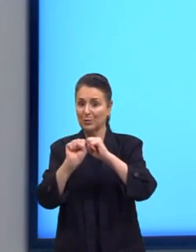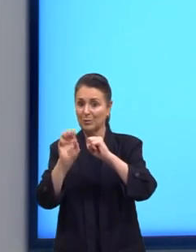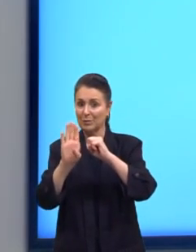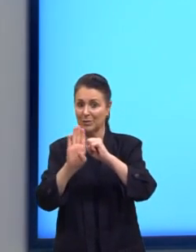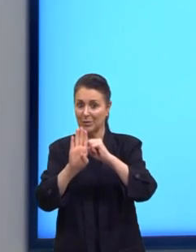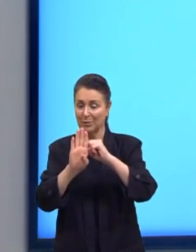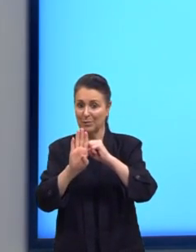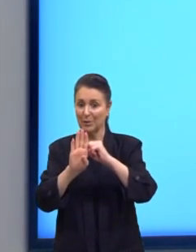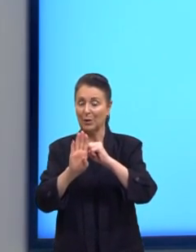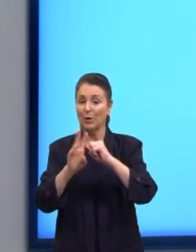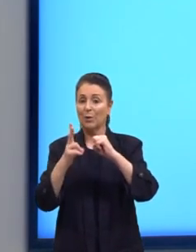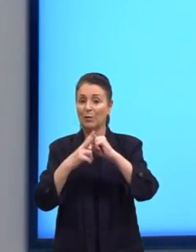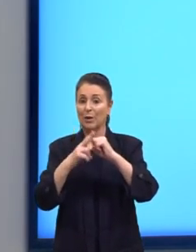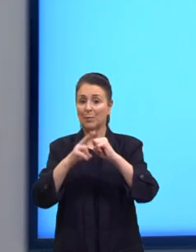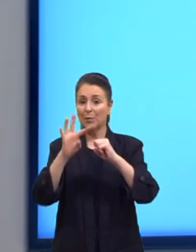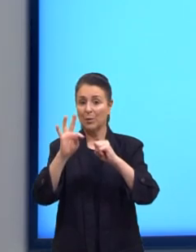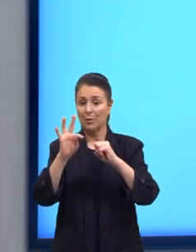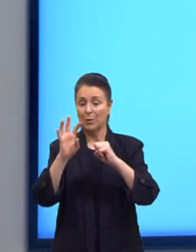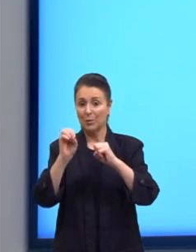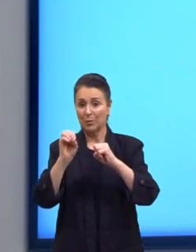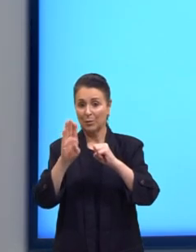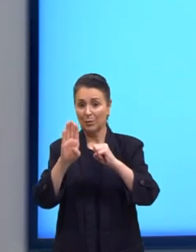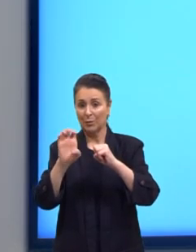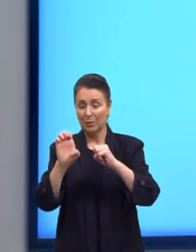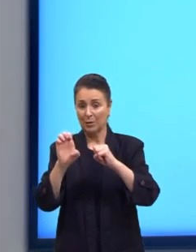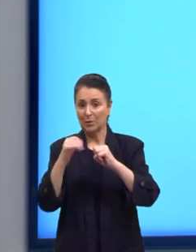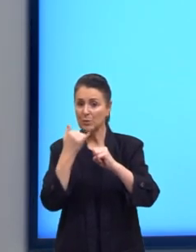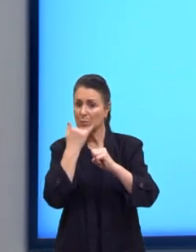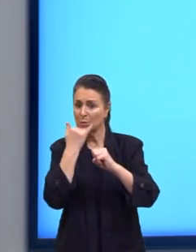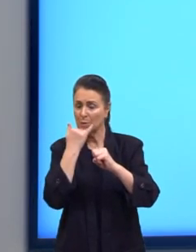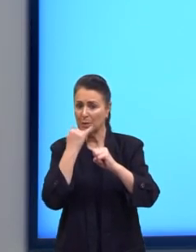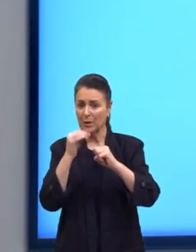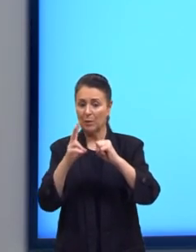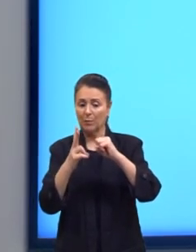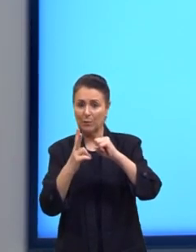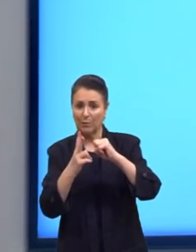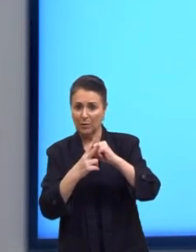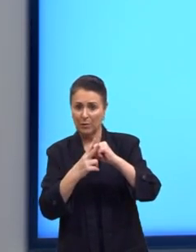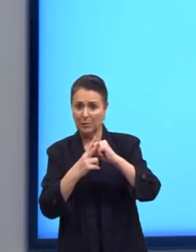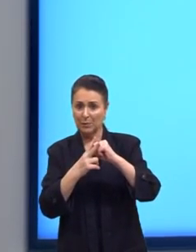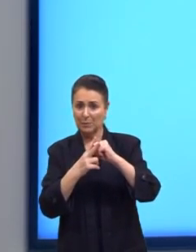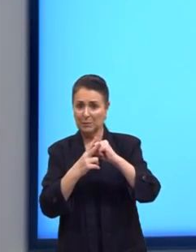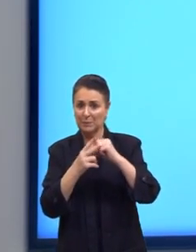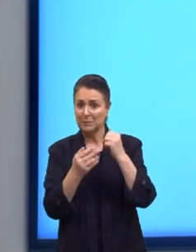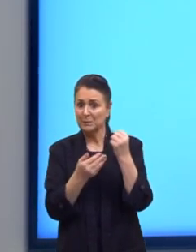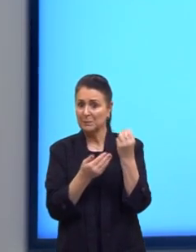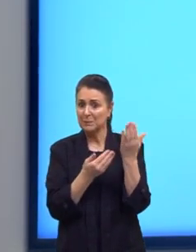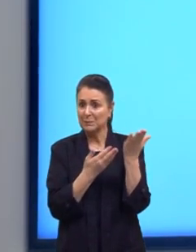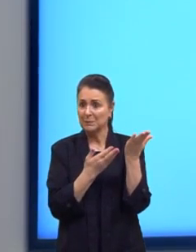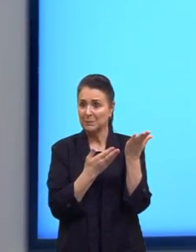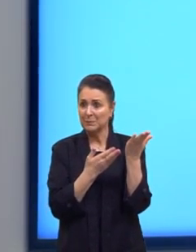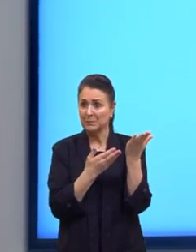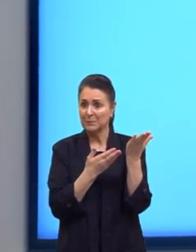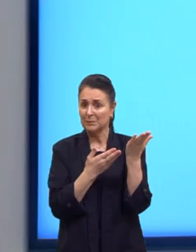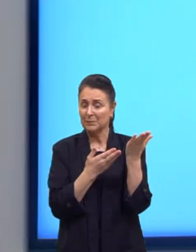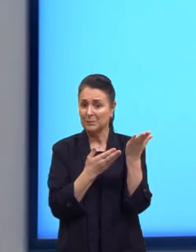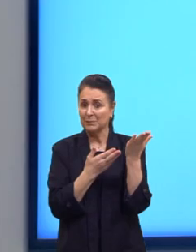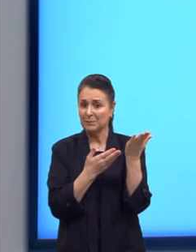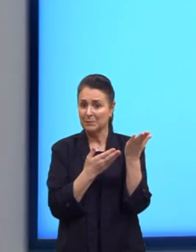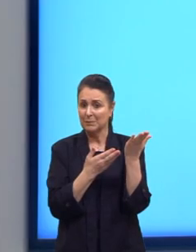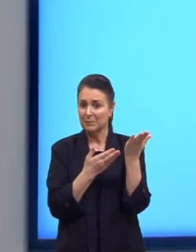Olha o verbo to be aqui. Desculpa, substantivo não. O verbo aqui, né? O verbo you rarely. Ó, simply,